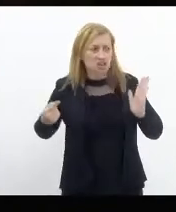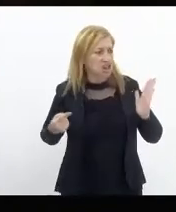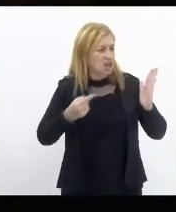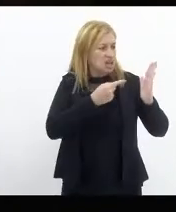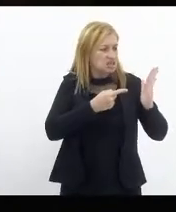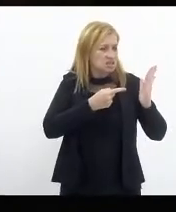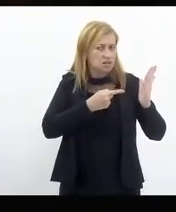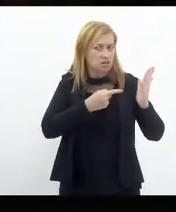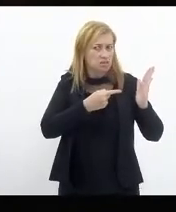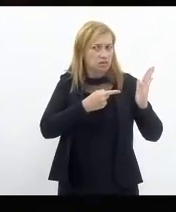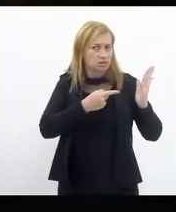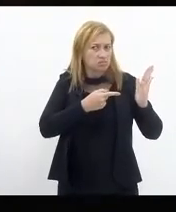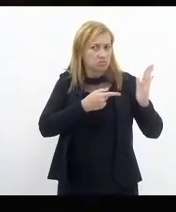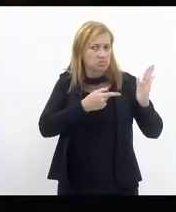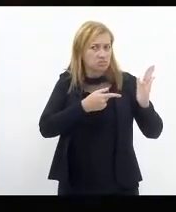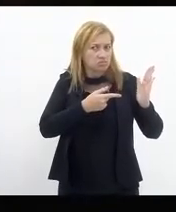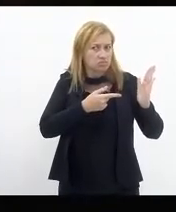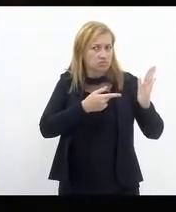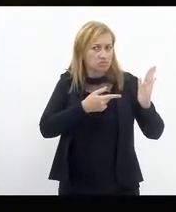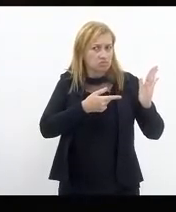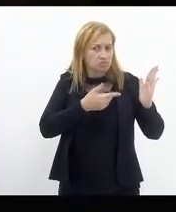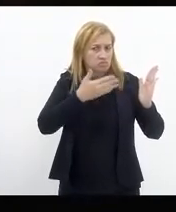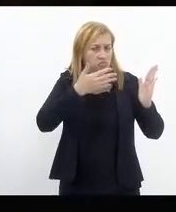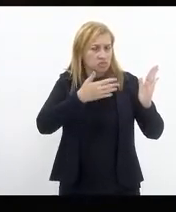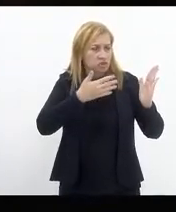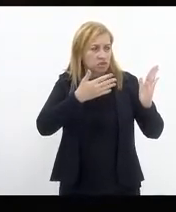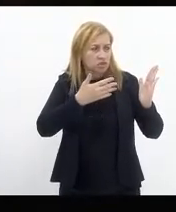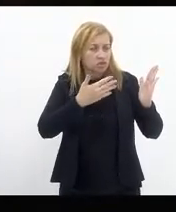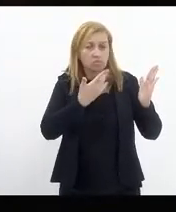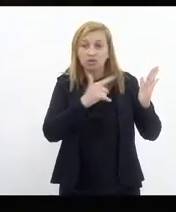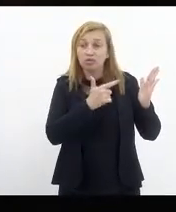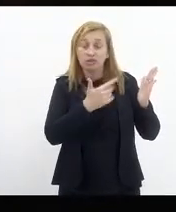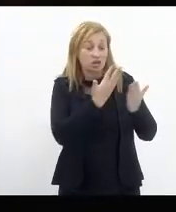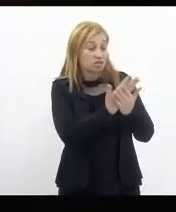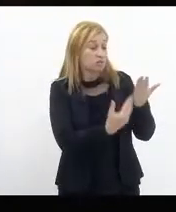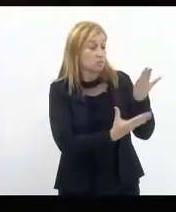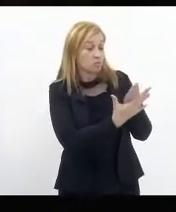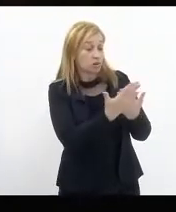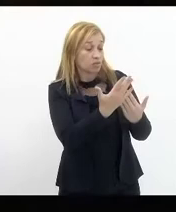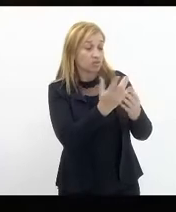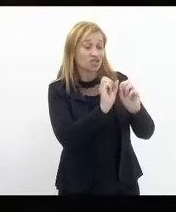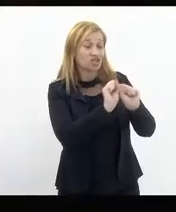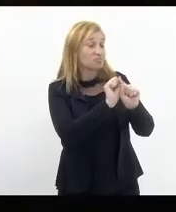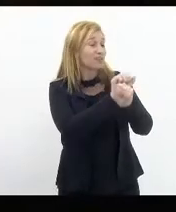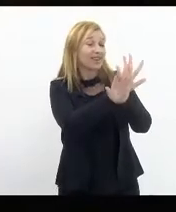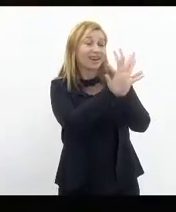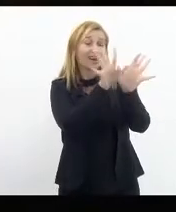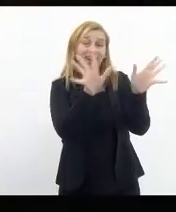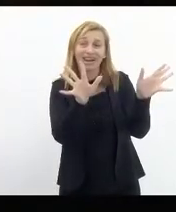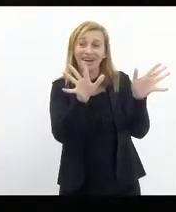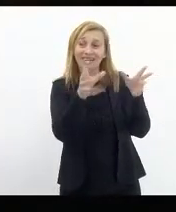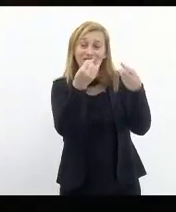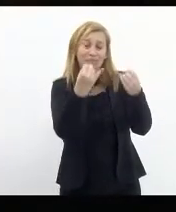não vêm às nossas mãos com o mínimo de esclarecimento sobre a forma